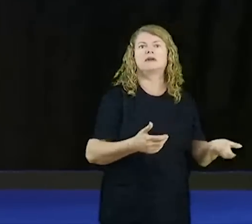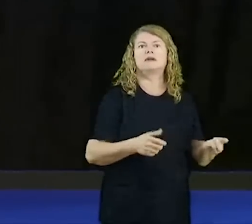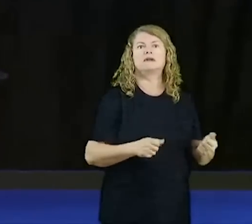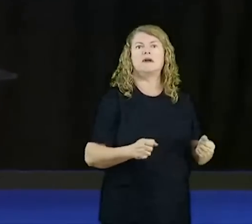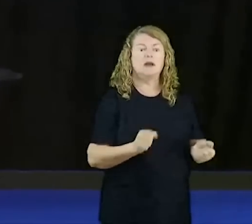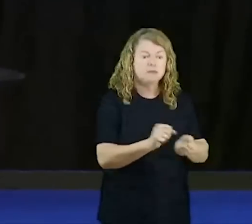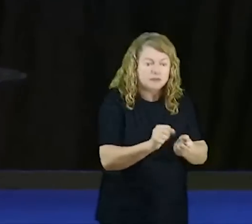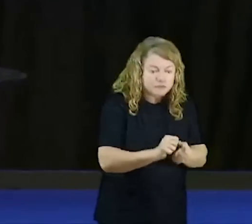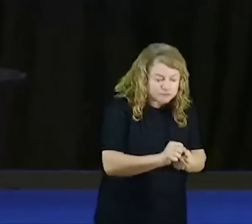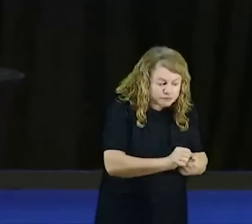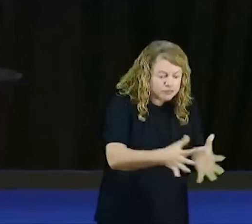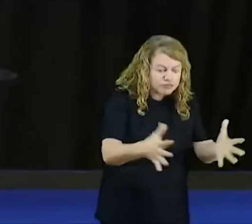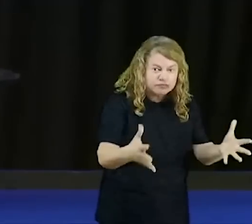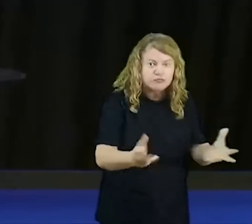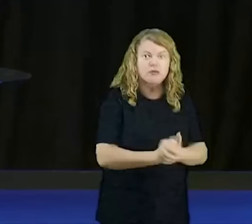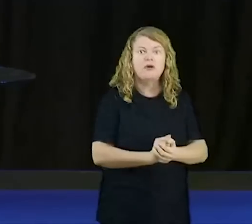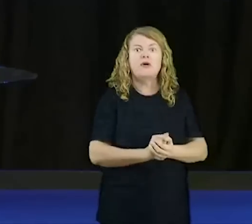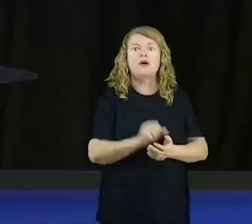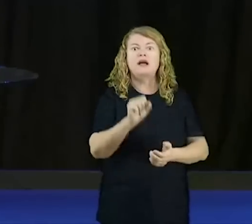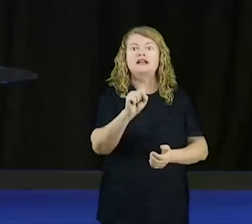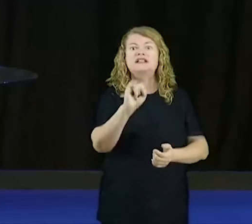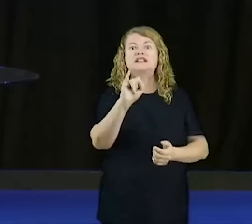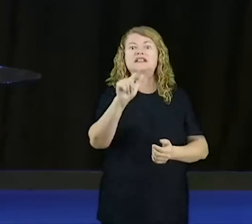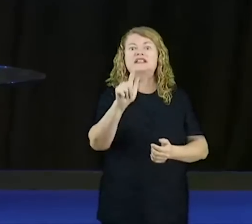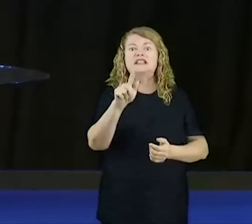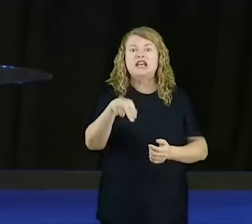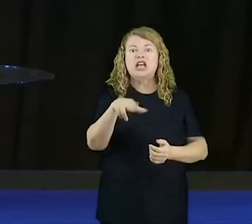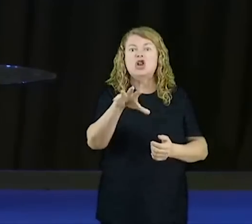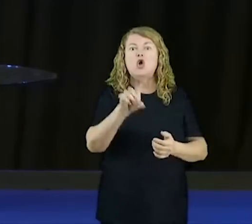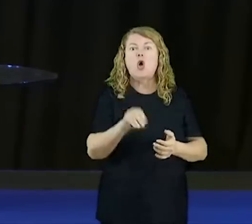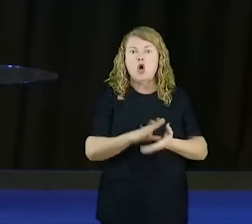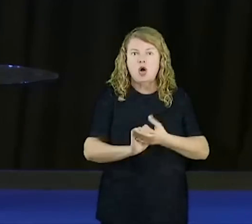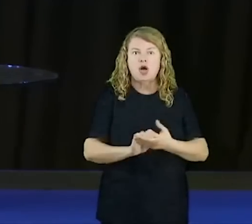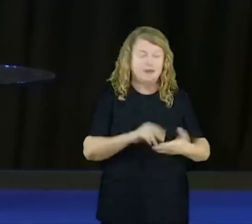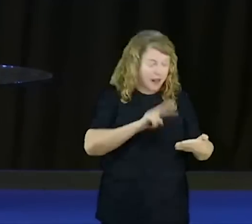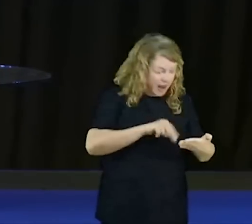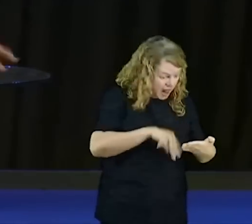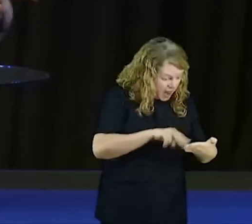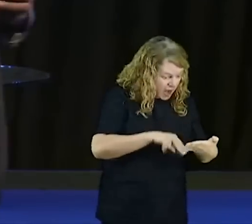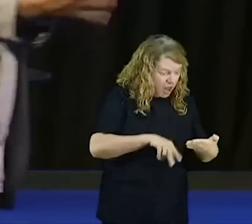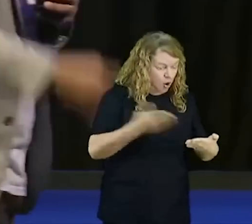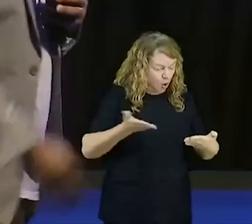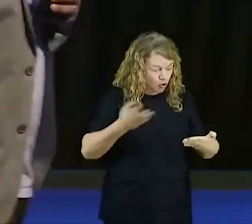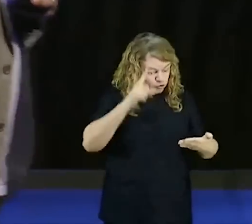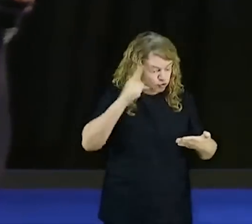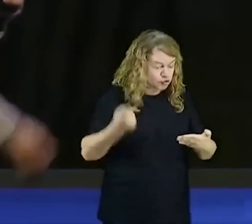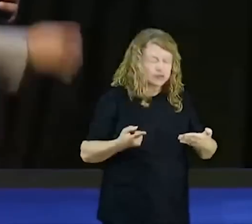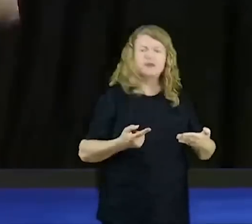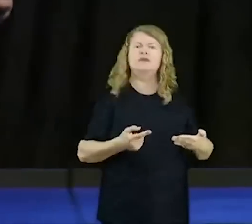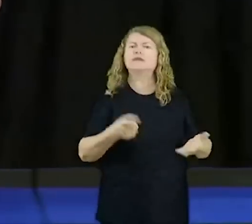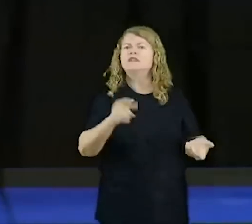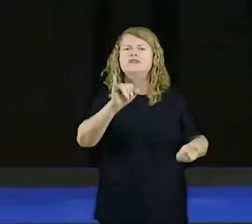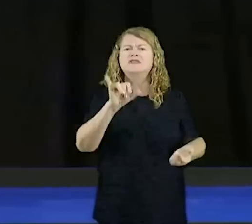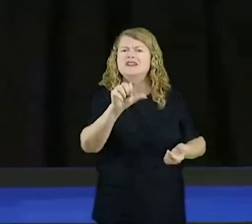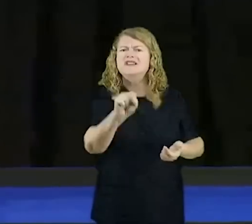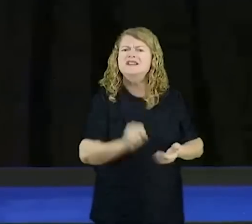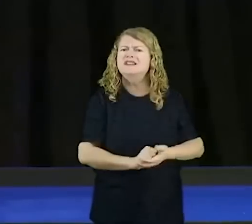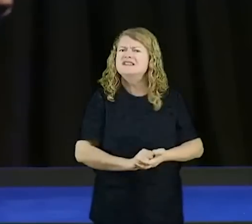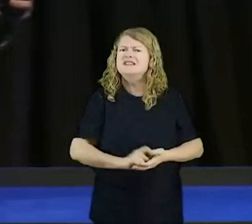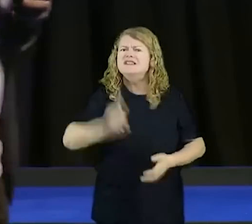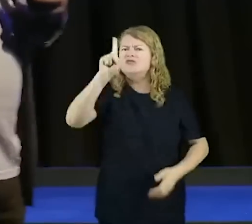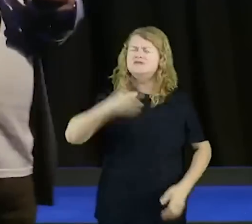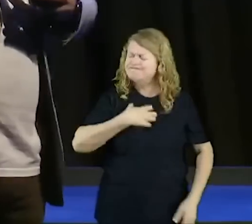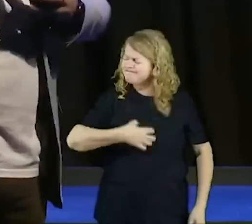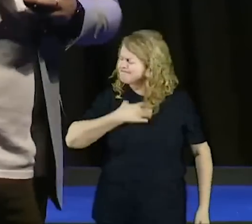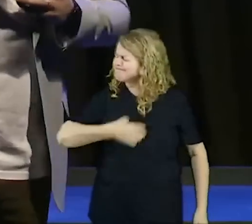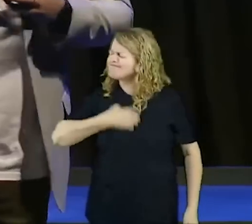se o signo dela, gente, leia isso aí, é 55, pelo amor de Deus, 51, quando fala sobre signo, gente, Deus está tão irritado, com